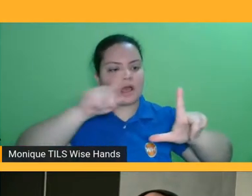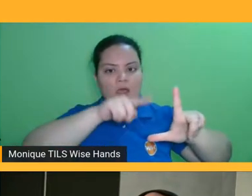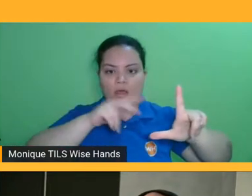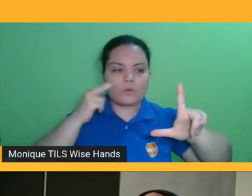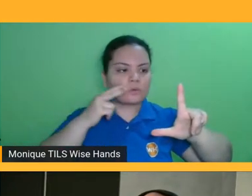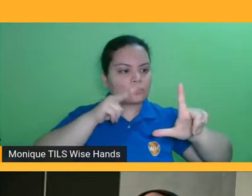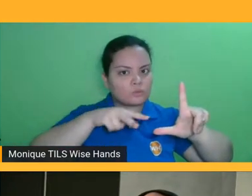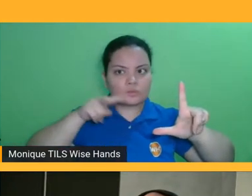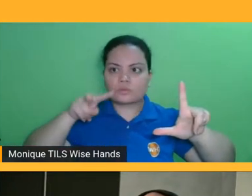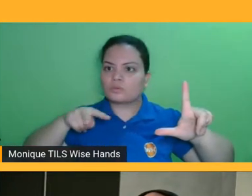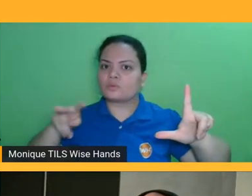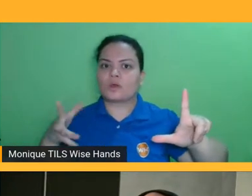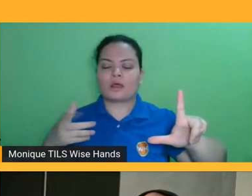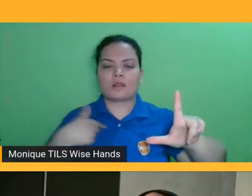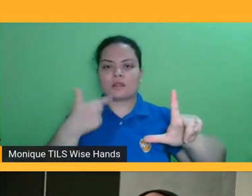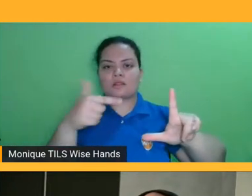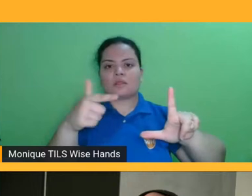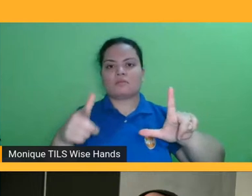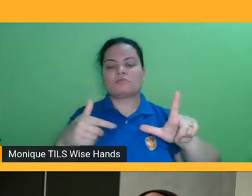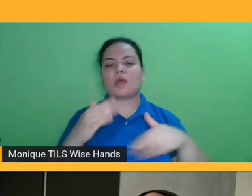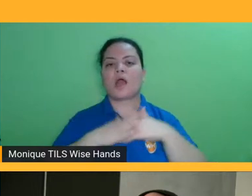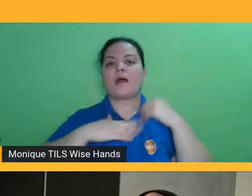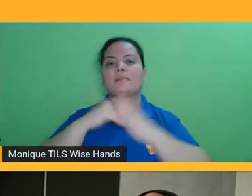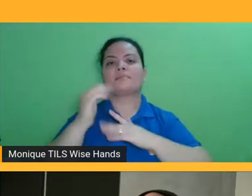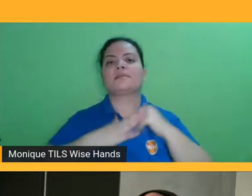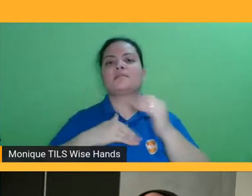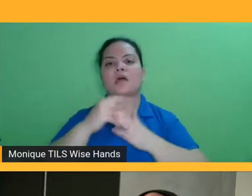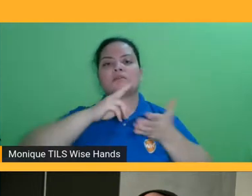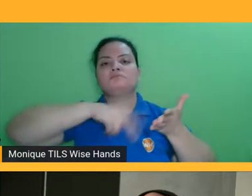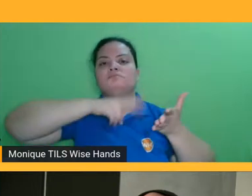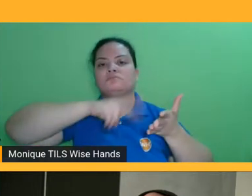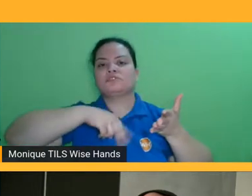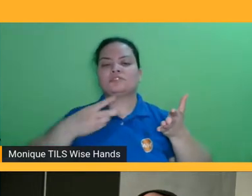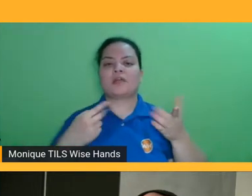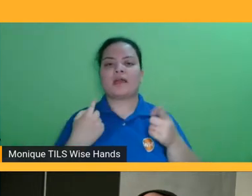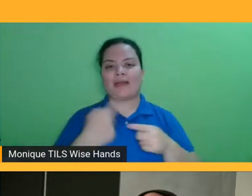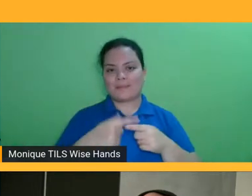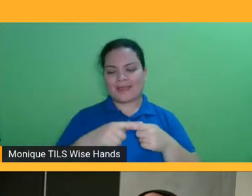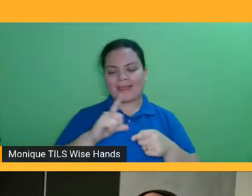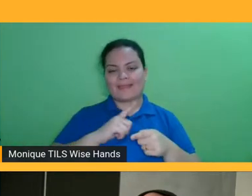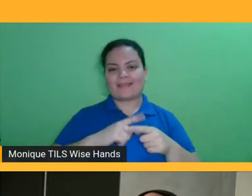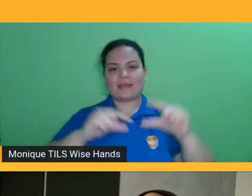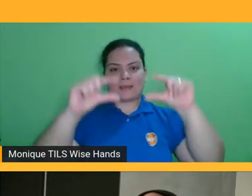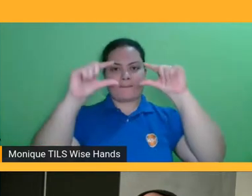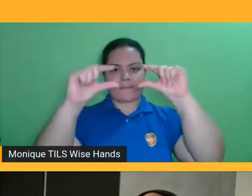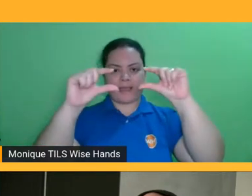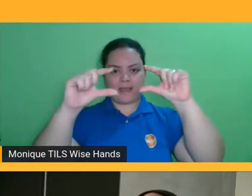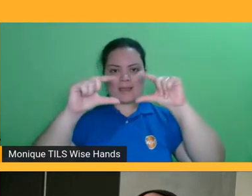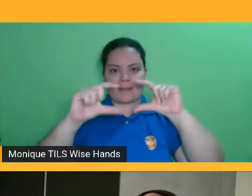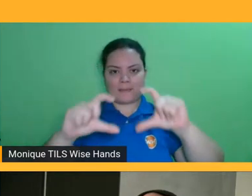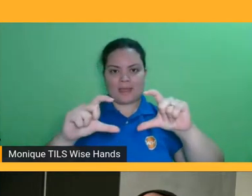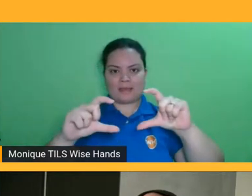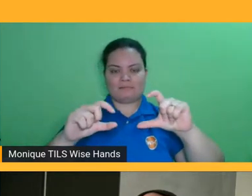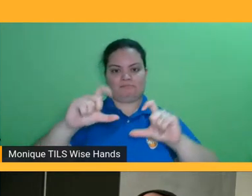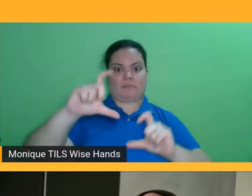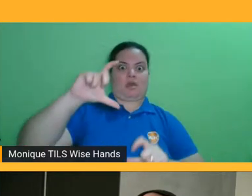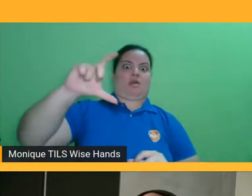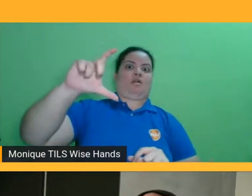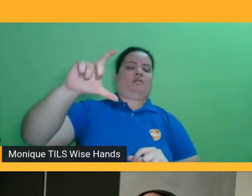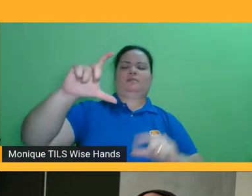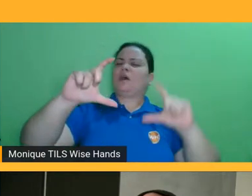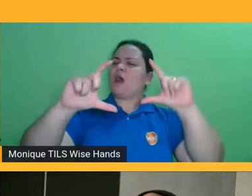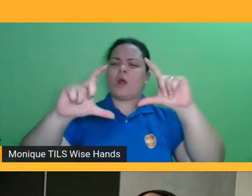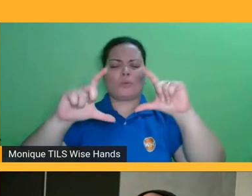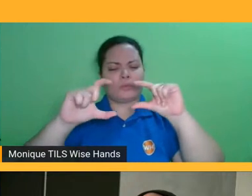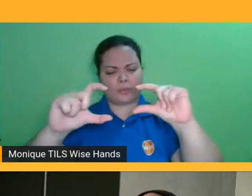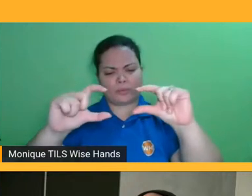têm o hábito da leitura, porque são parágrafos mais curtos, o livro é traduzido de forma integral, a única coisa é que nós mudamos o jeito da